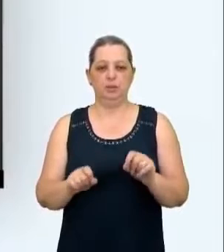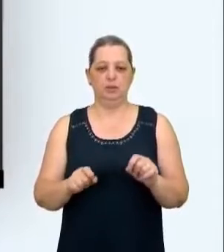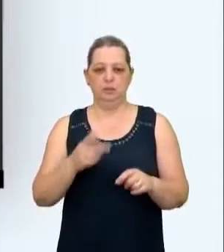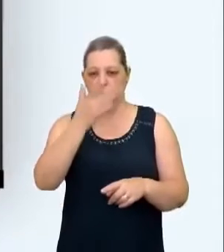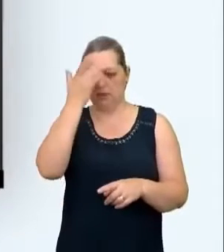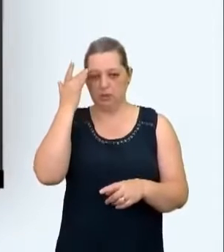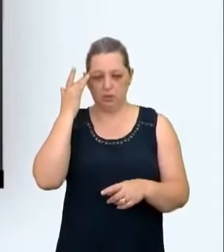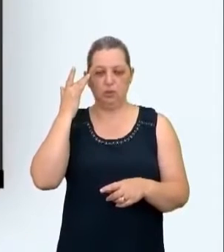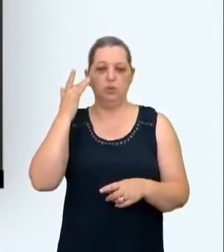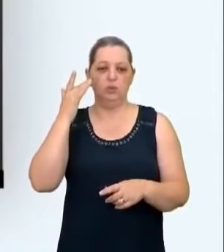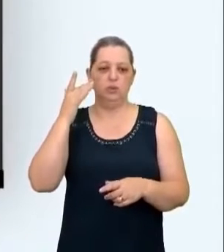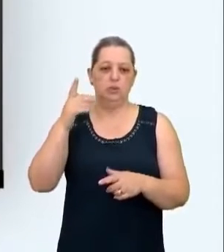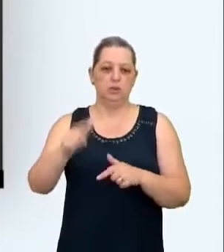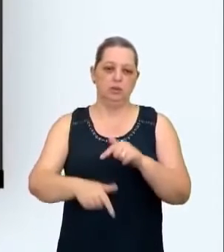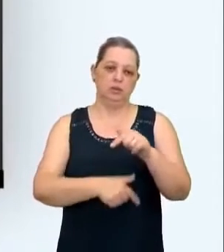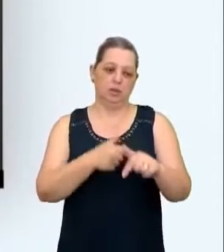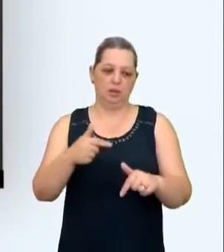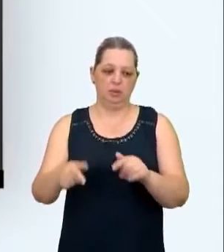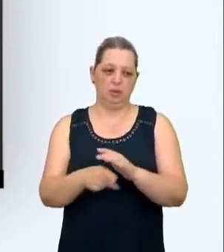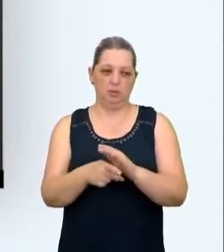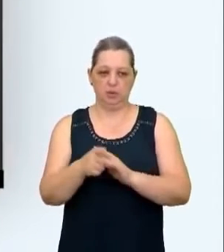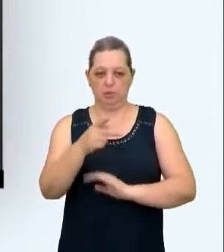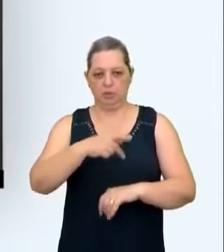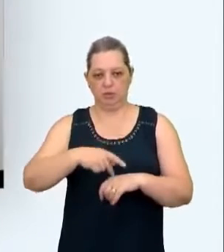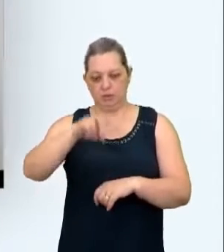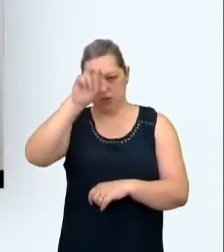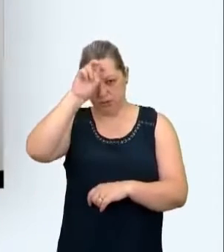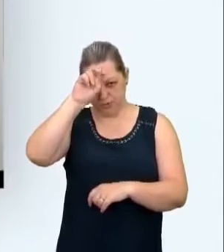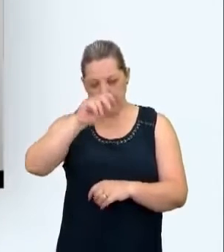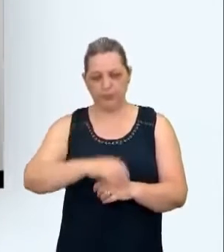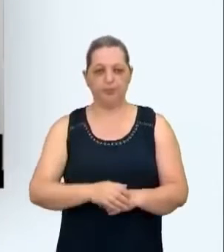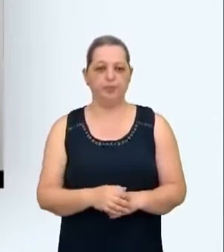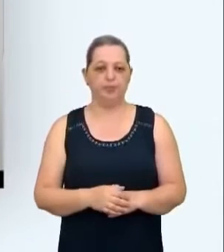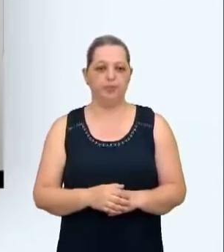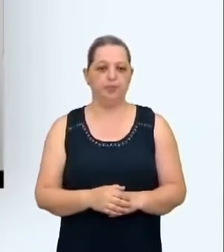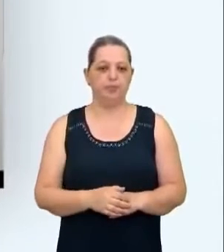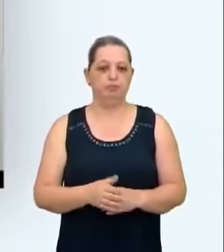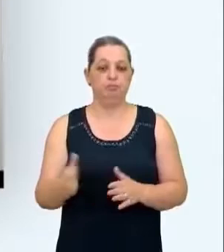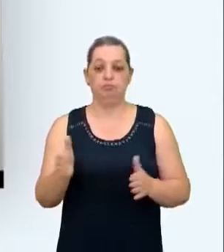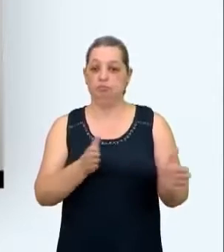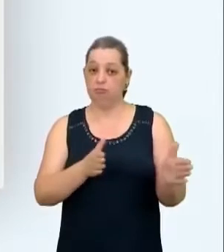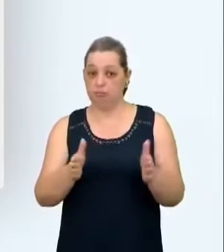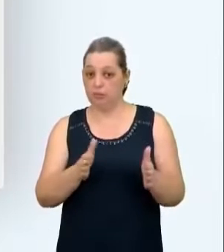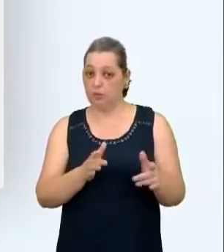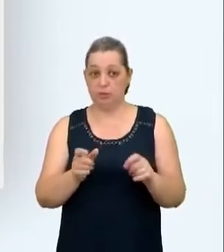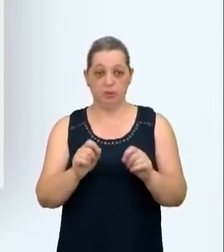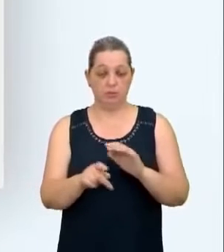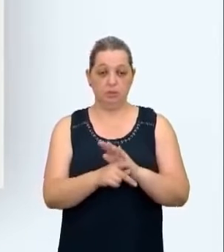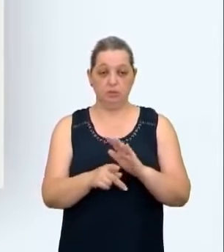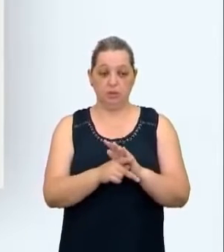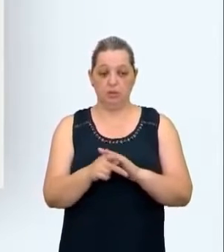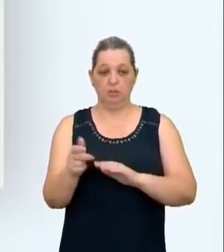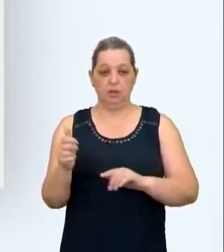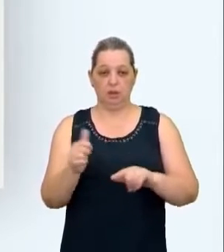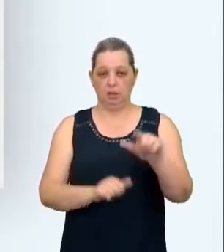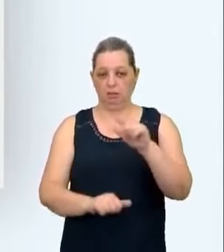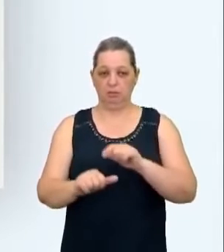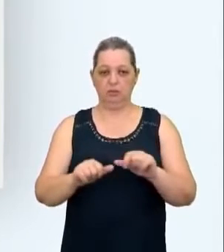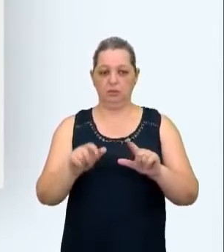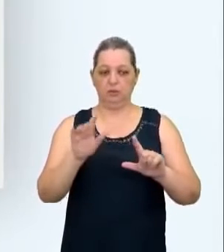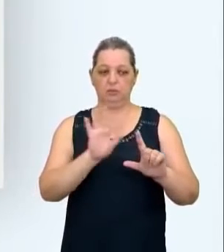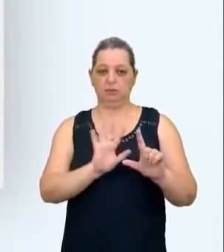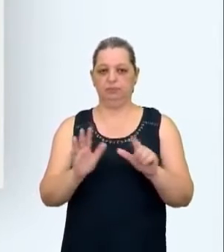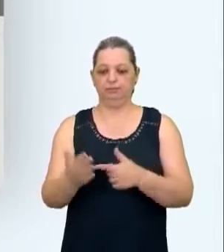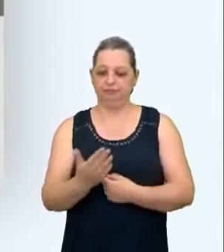nas praças do Egito. Durante a Primavera Árabe, o Shahidi transformou-se numa plataforma colaborativa